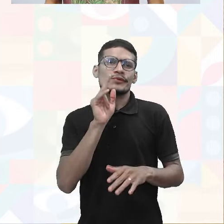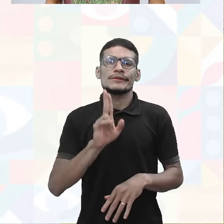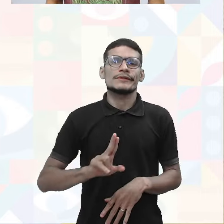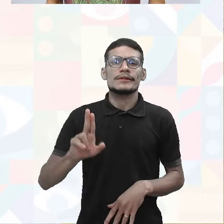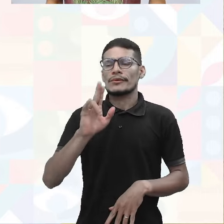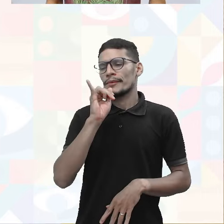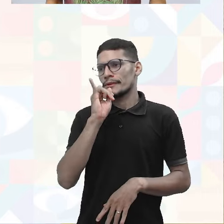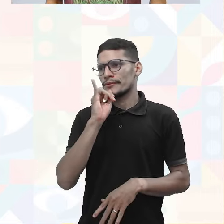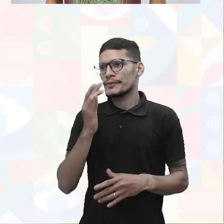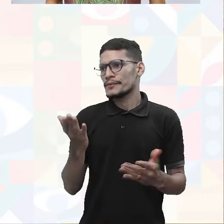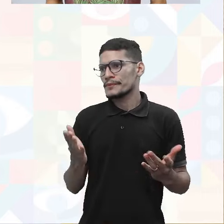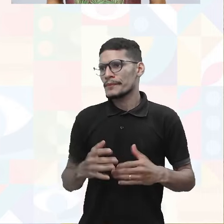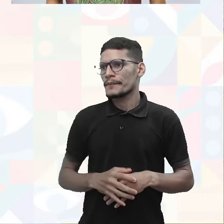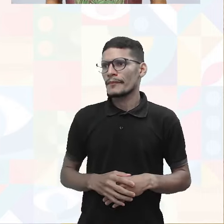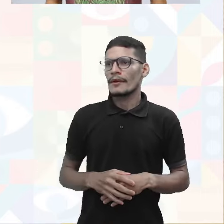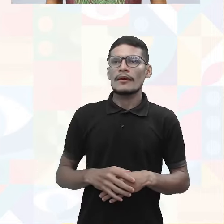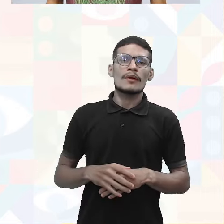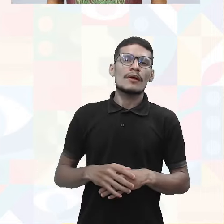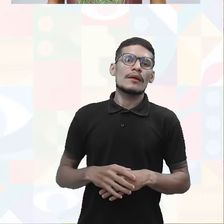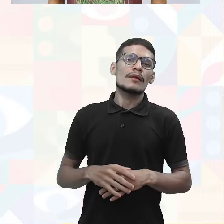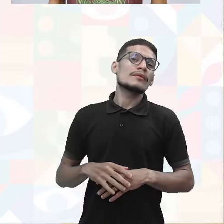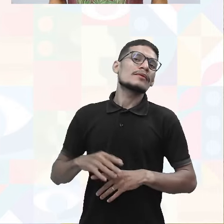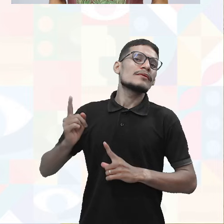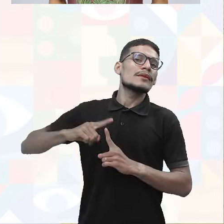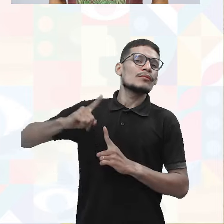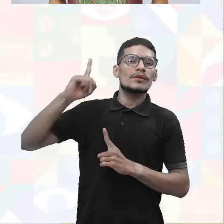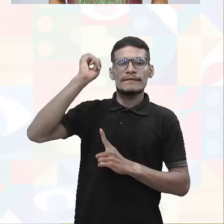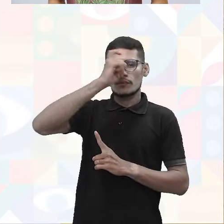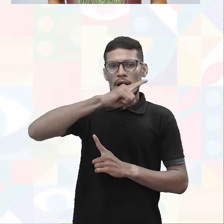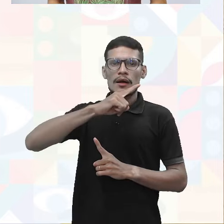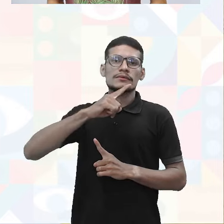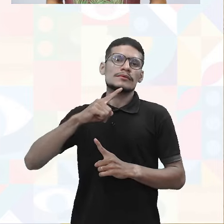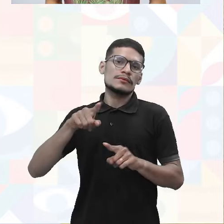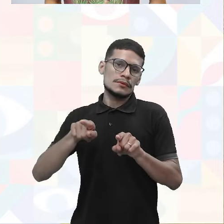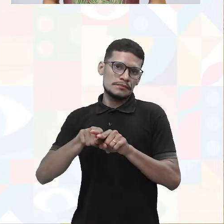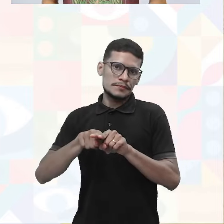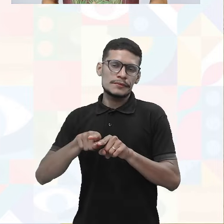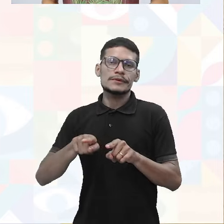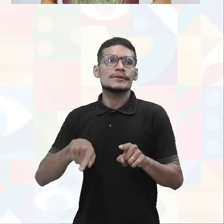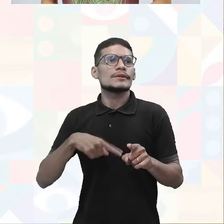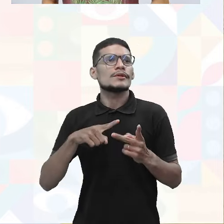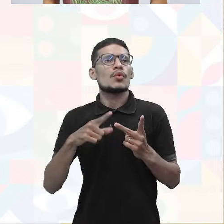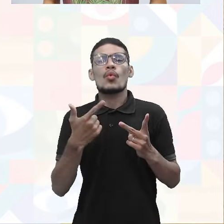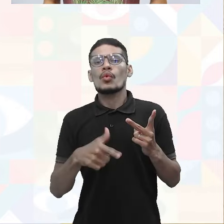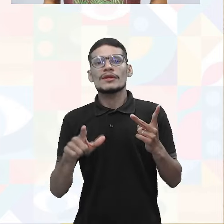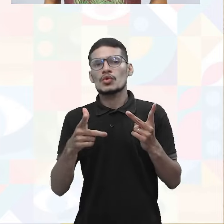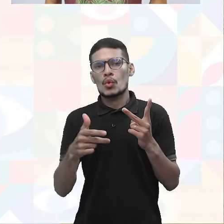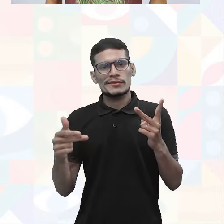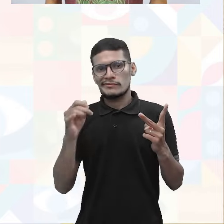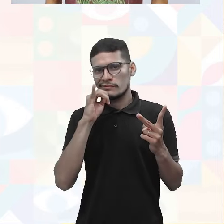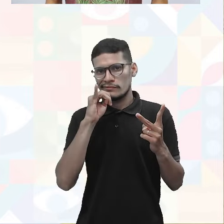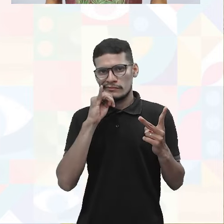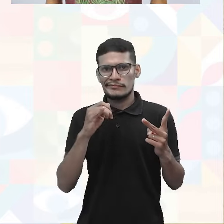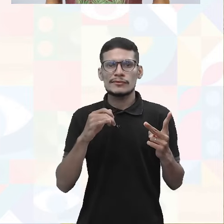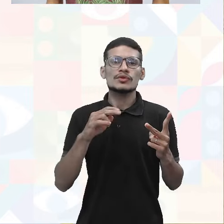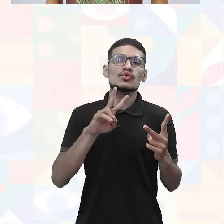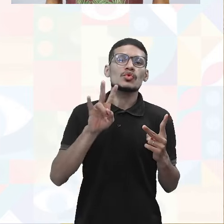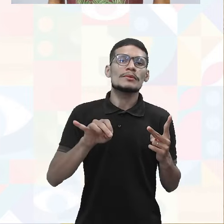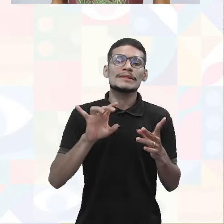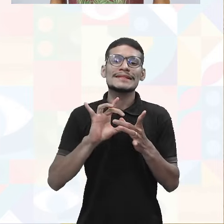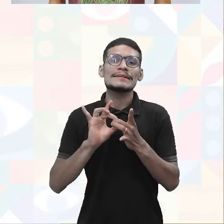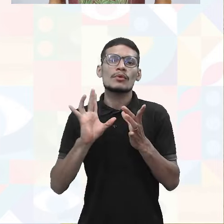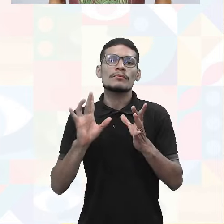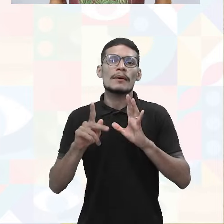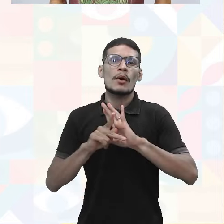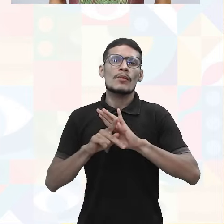lógico a questão da complexidade da atividade e outras situações que a gente vai estar vendo aí. Primeiro a questão de disponibilidade de